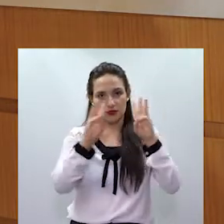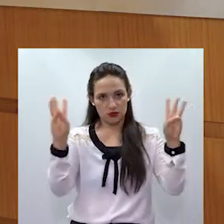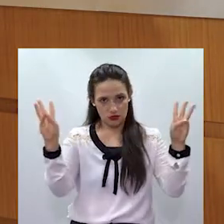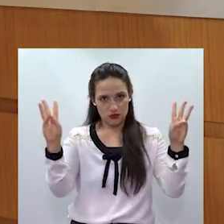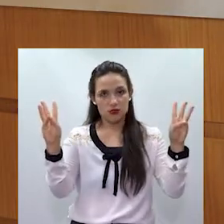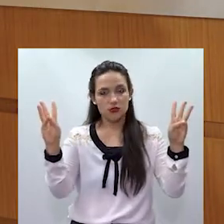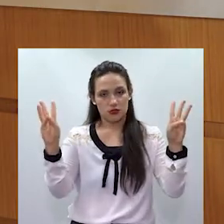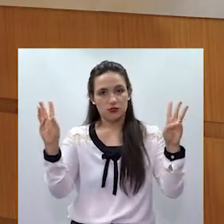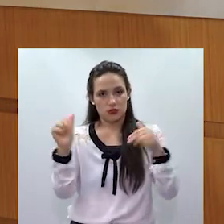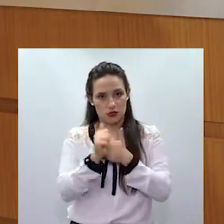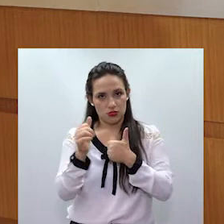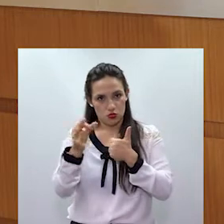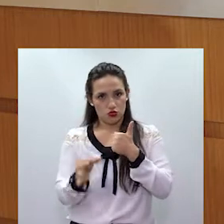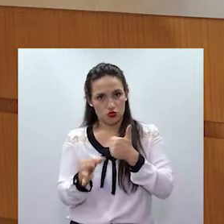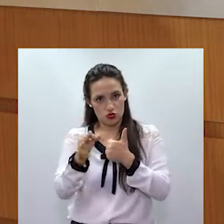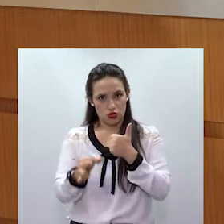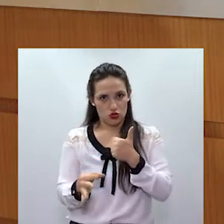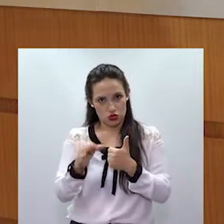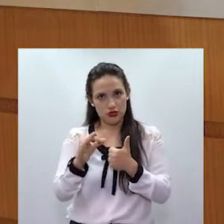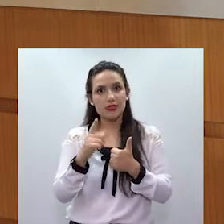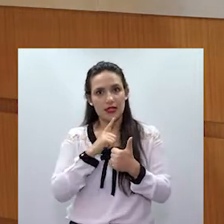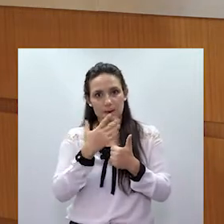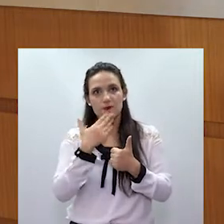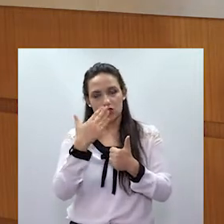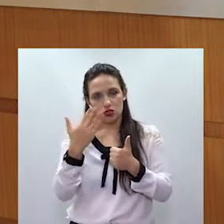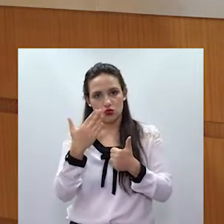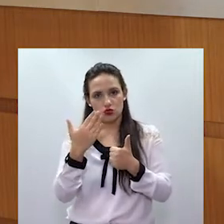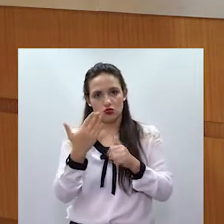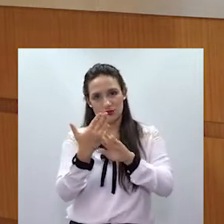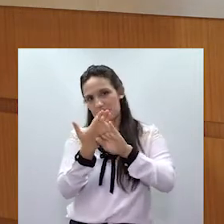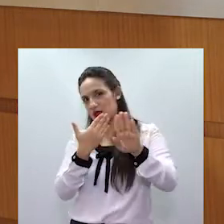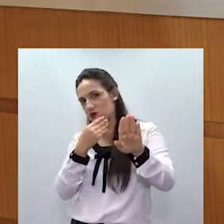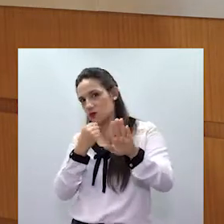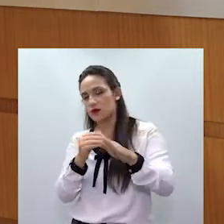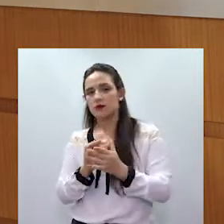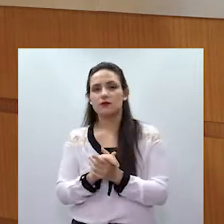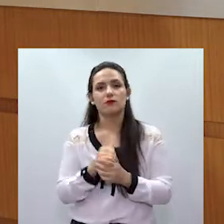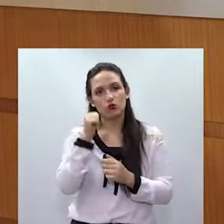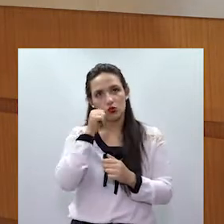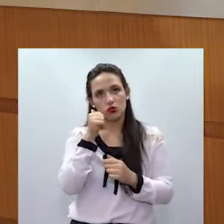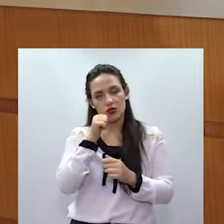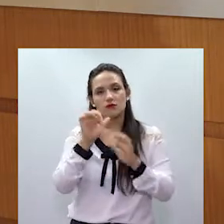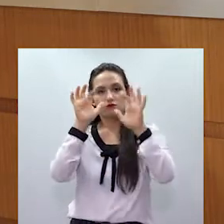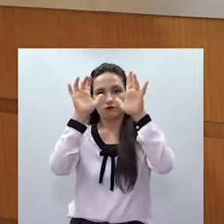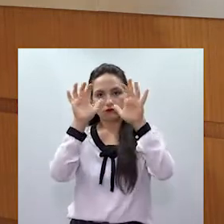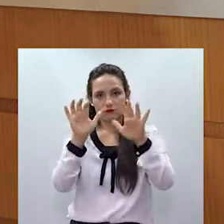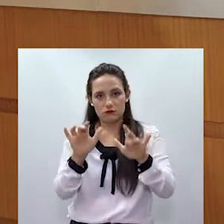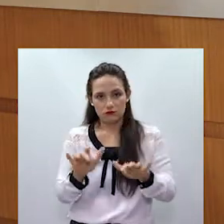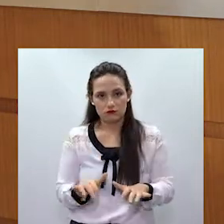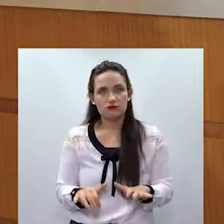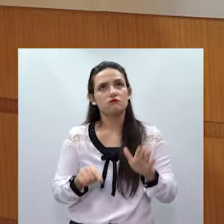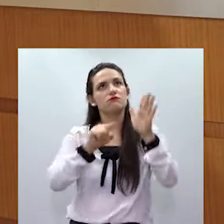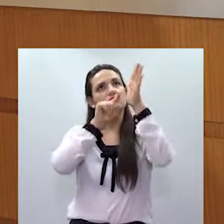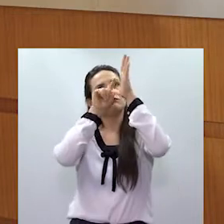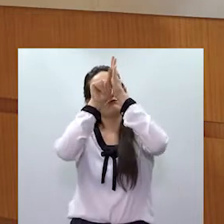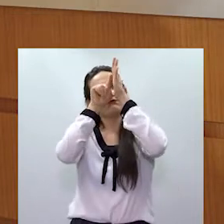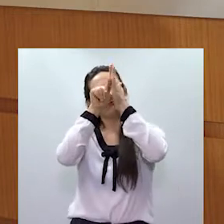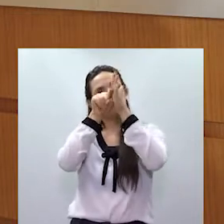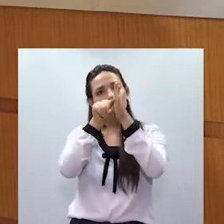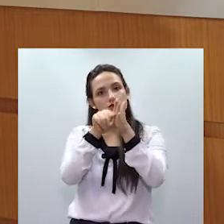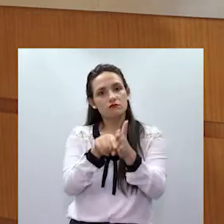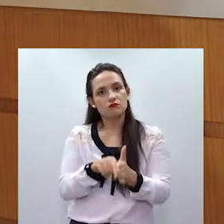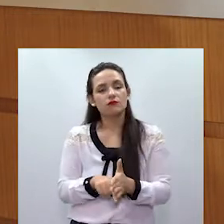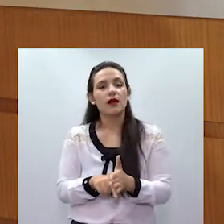para fazer o pedido de Protetivas Online, um dos itens do questionário é a mulher respondendo se ela depende